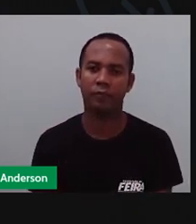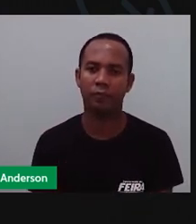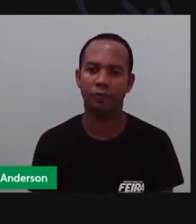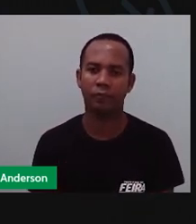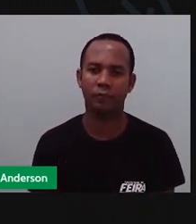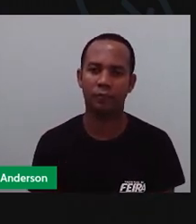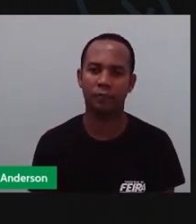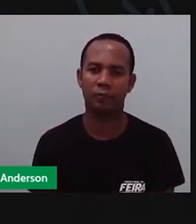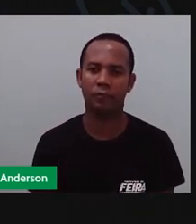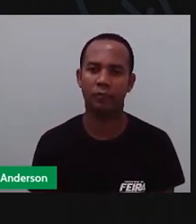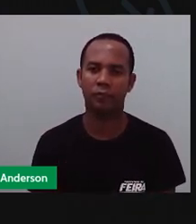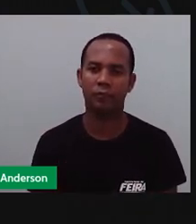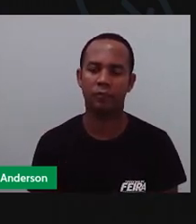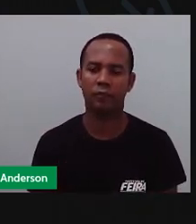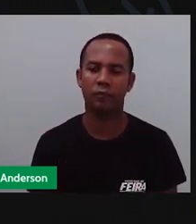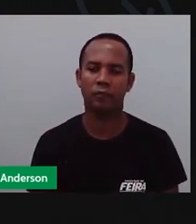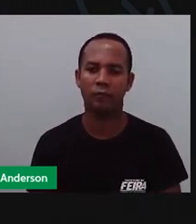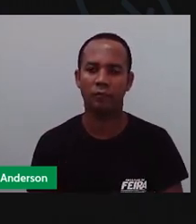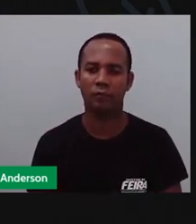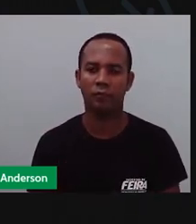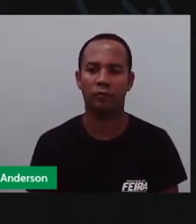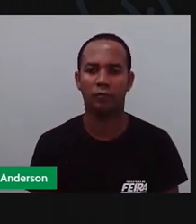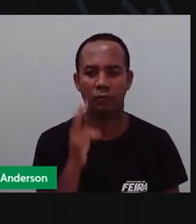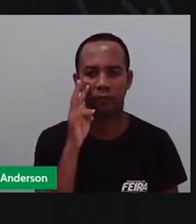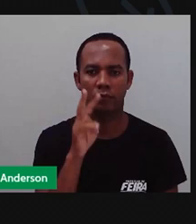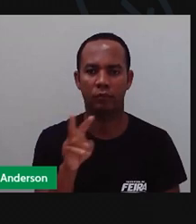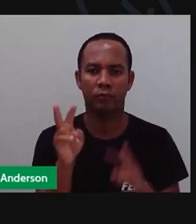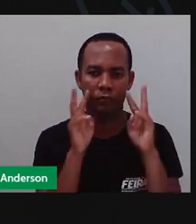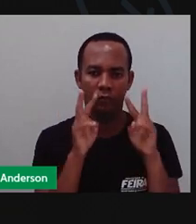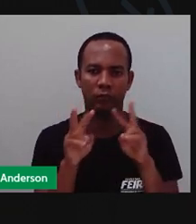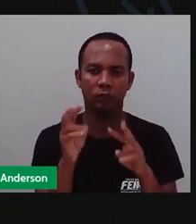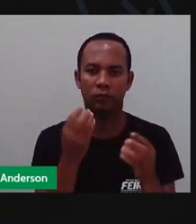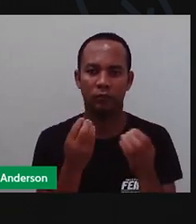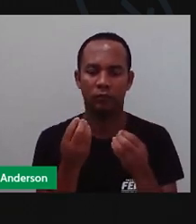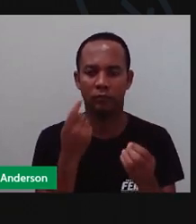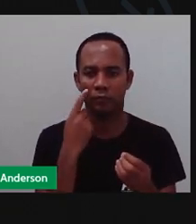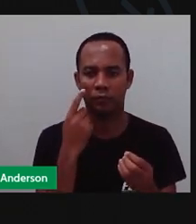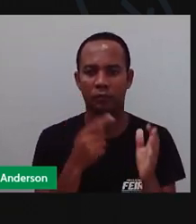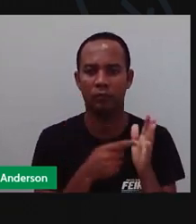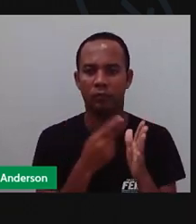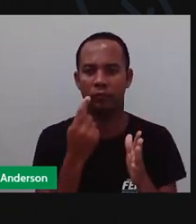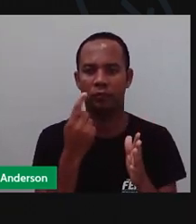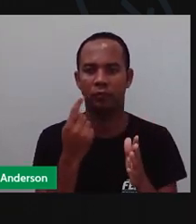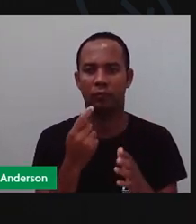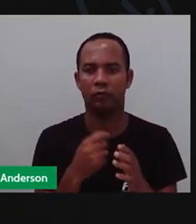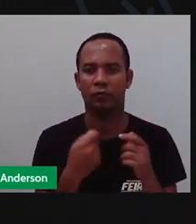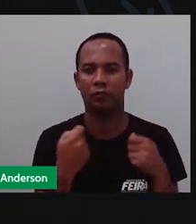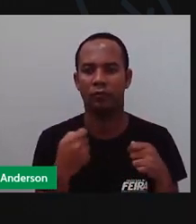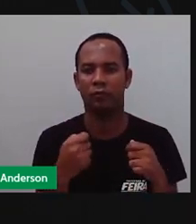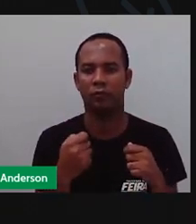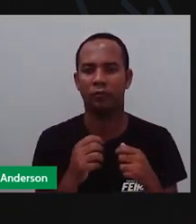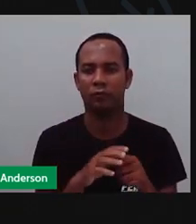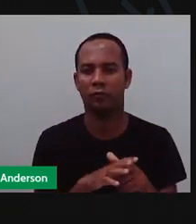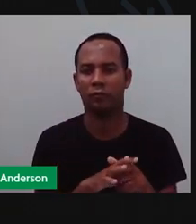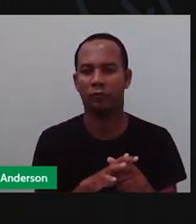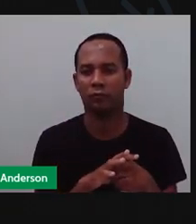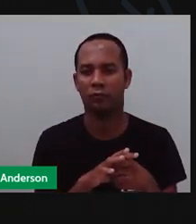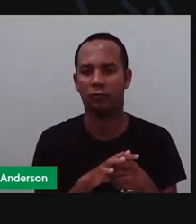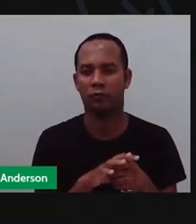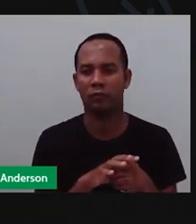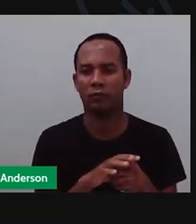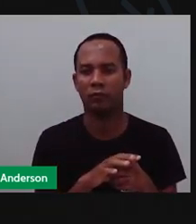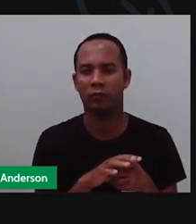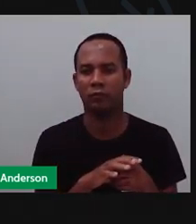gráfico no passo a passo pra vocês visualizarem, não isso? Então, primeiro eu preciso de uma régua e aí eu preciso,